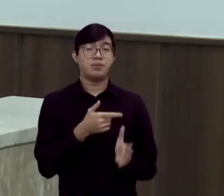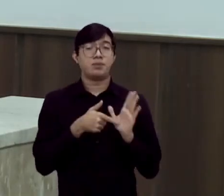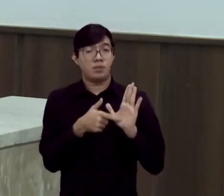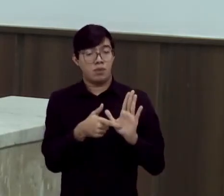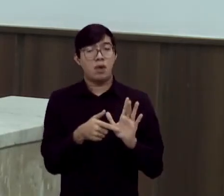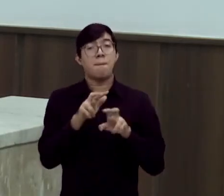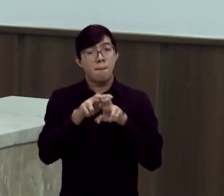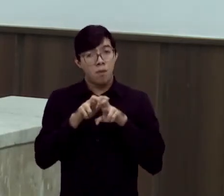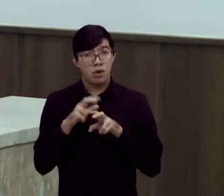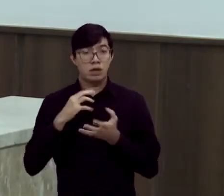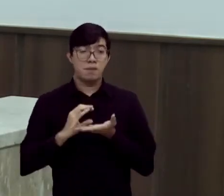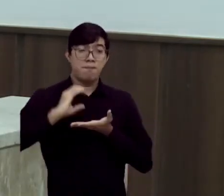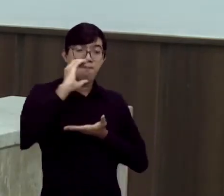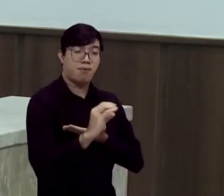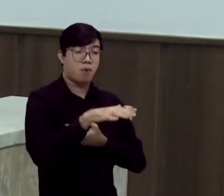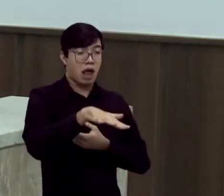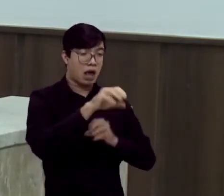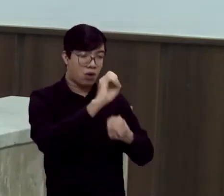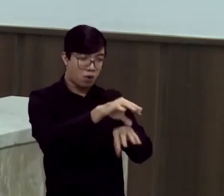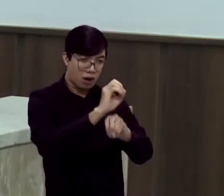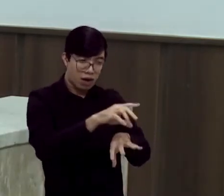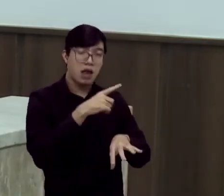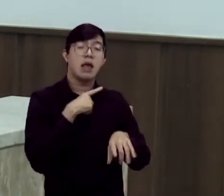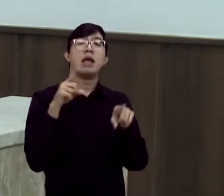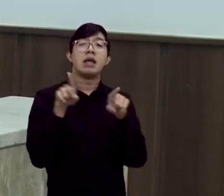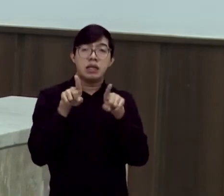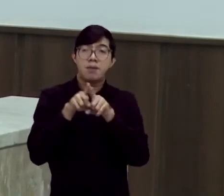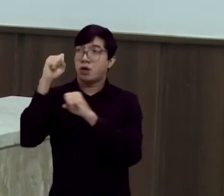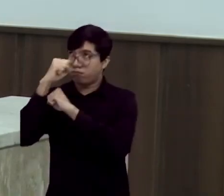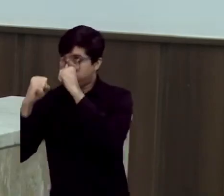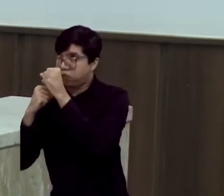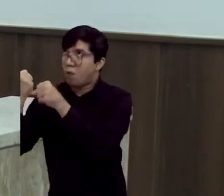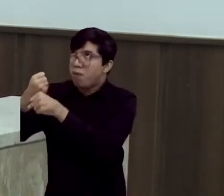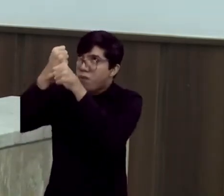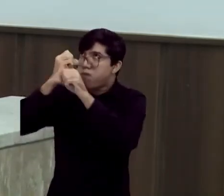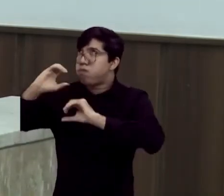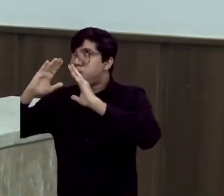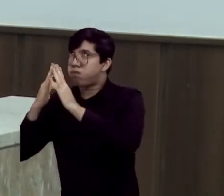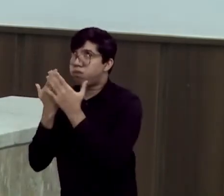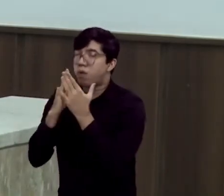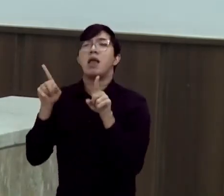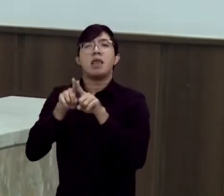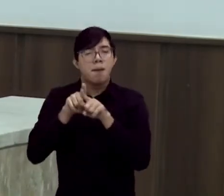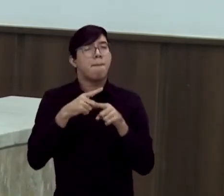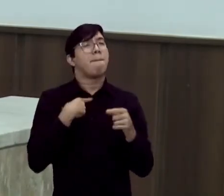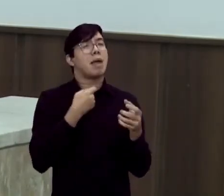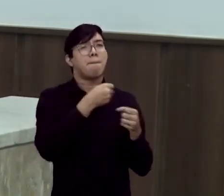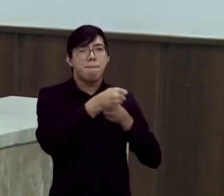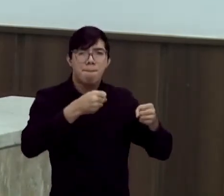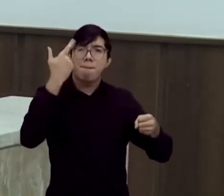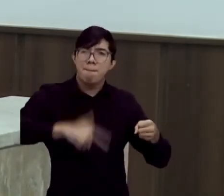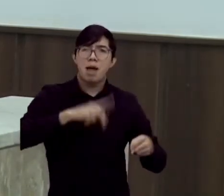educação também, além da estrutura física, é investir em mais profissionais, garantir concurso público para